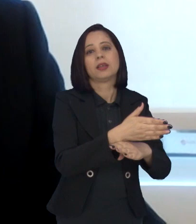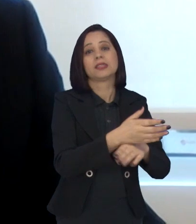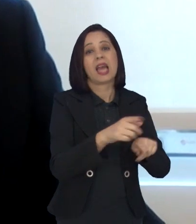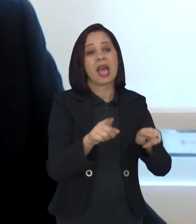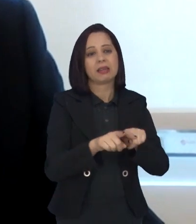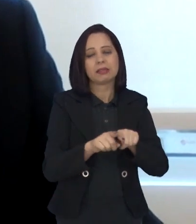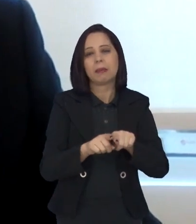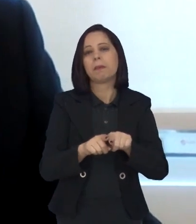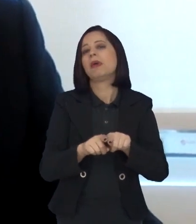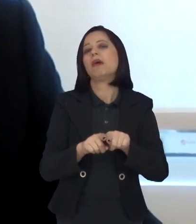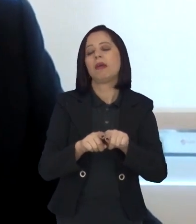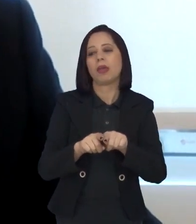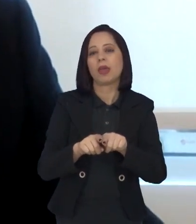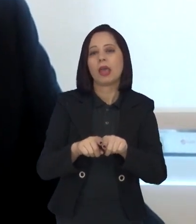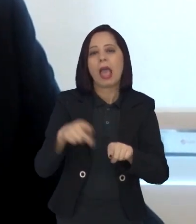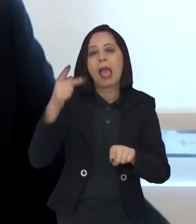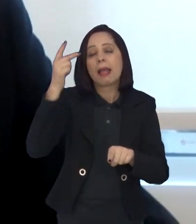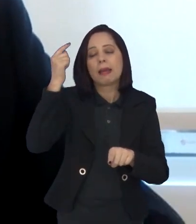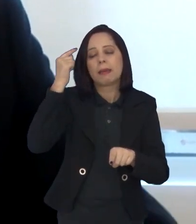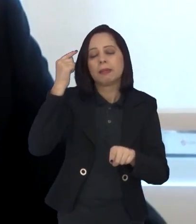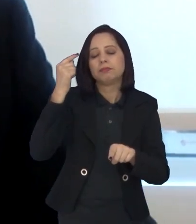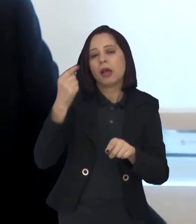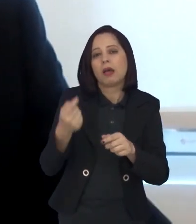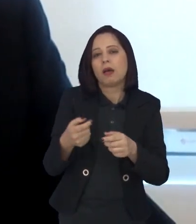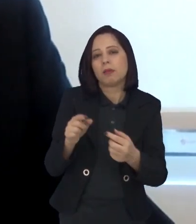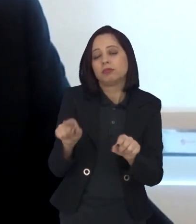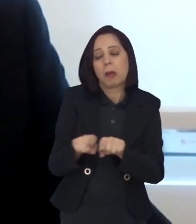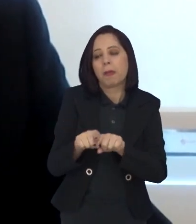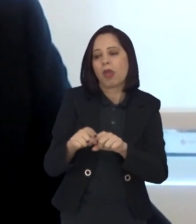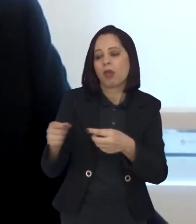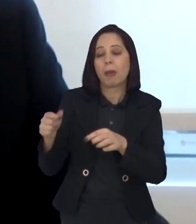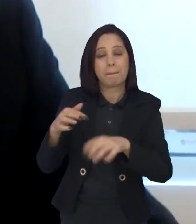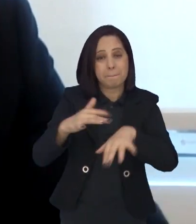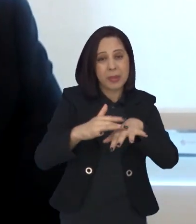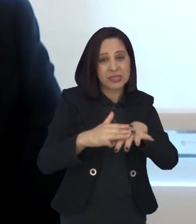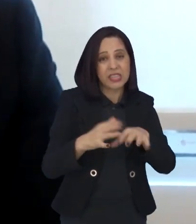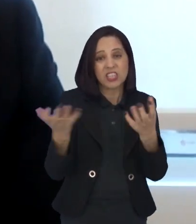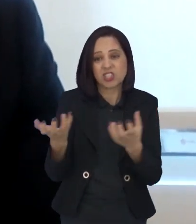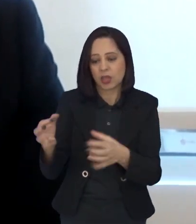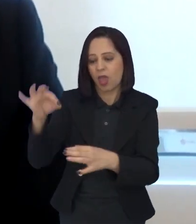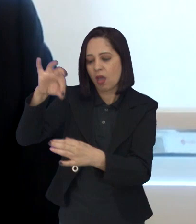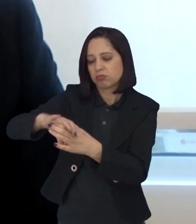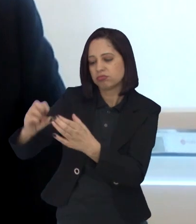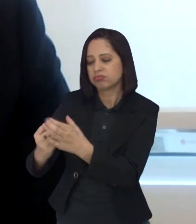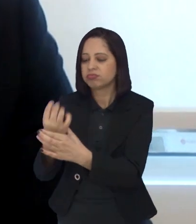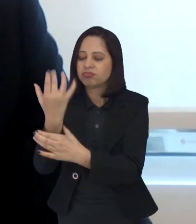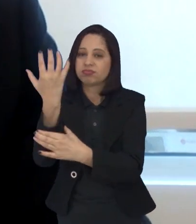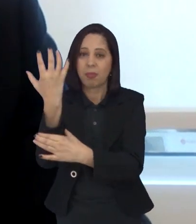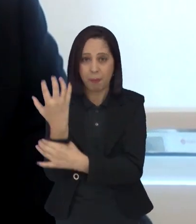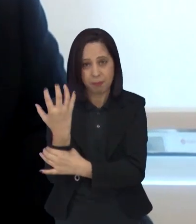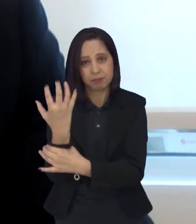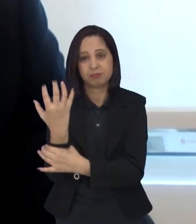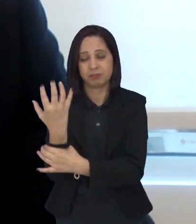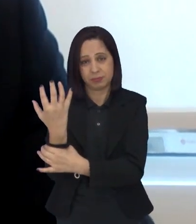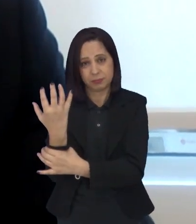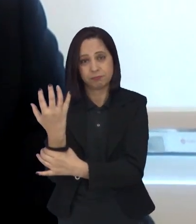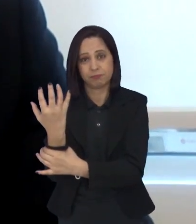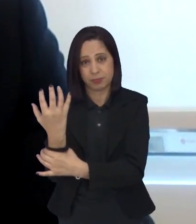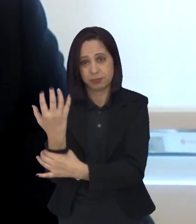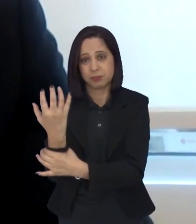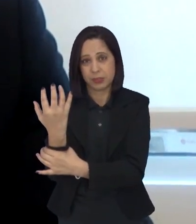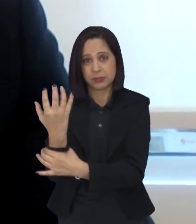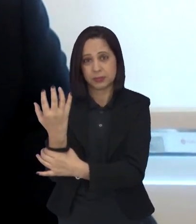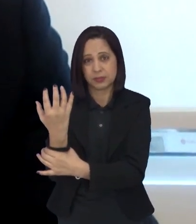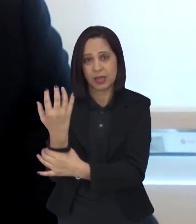correr o risco de ser preso por isso. E temos também pacientes que buscam judicializar o pedido de